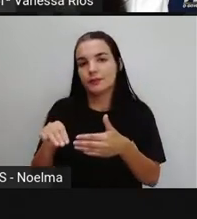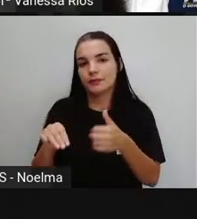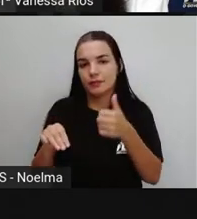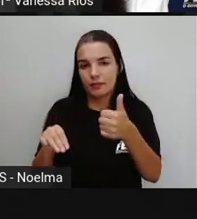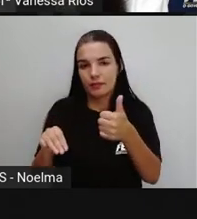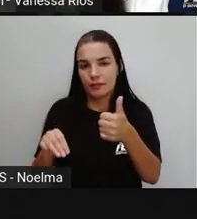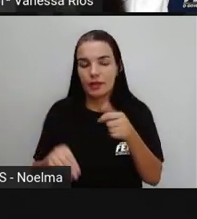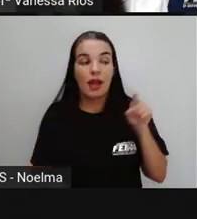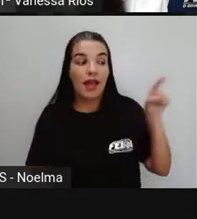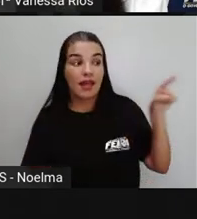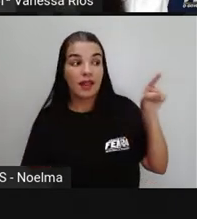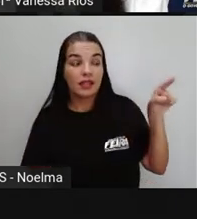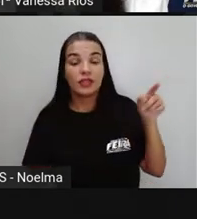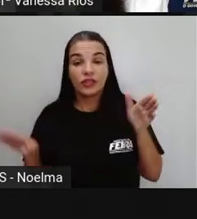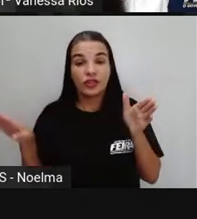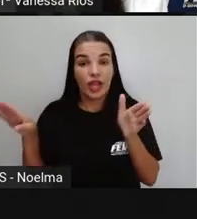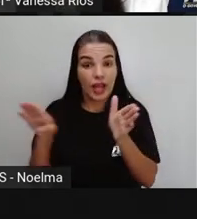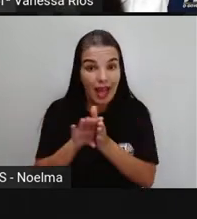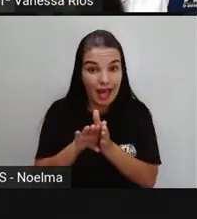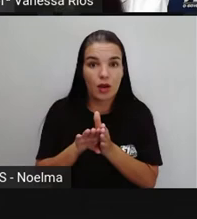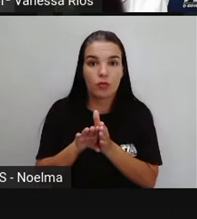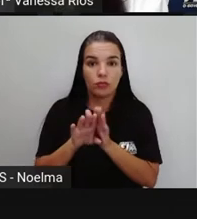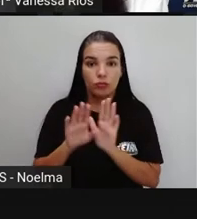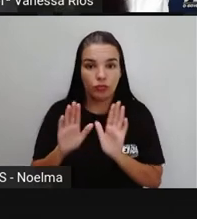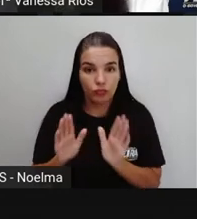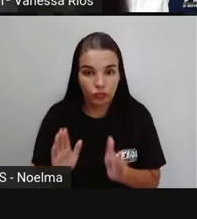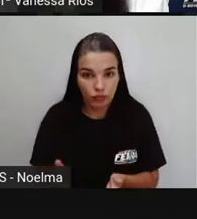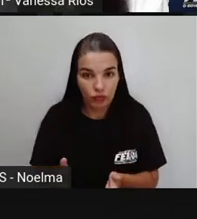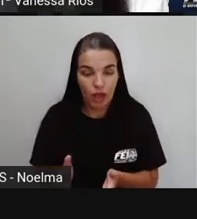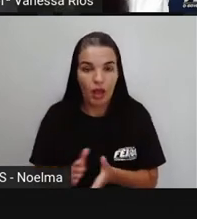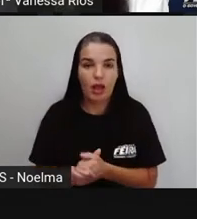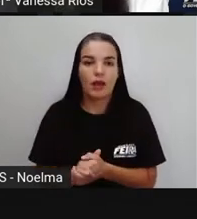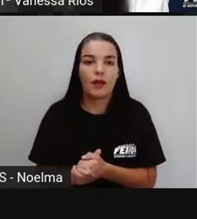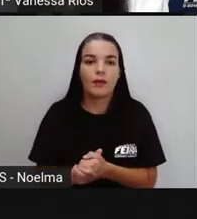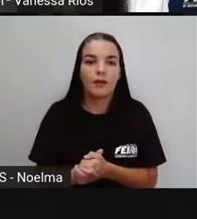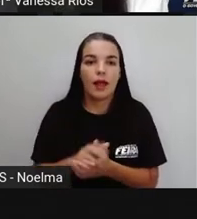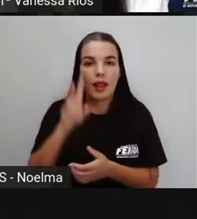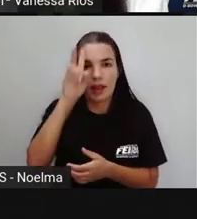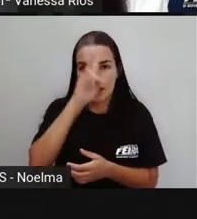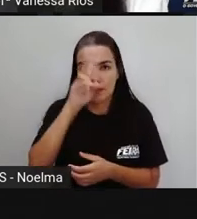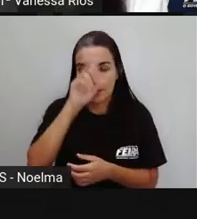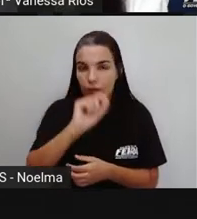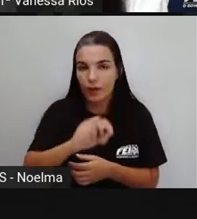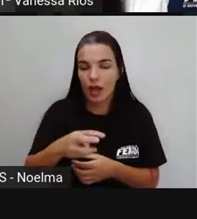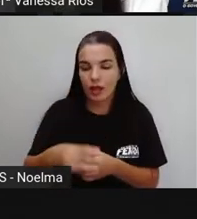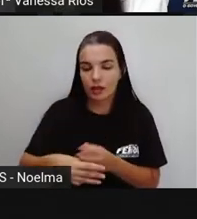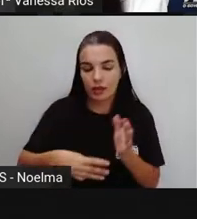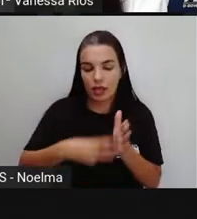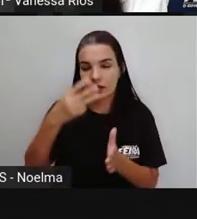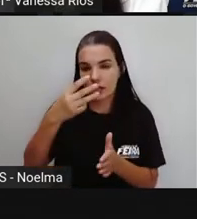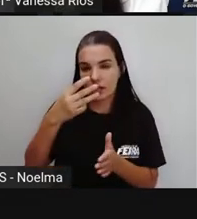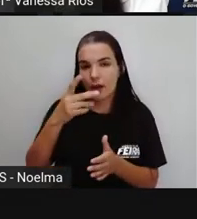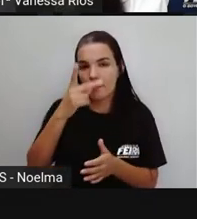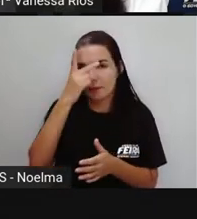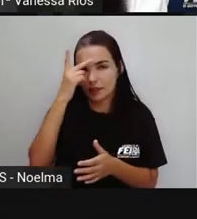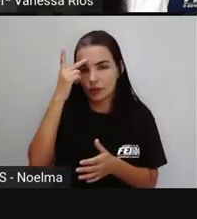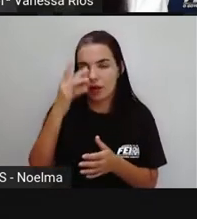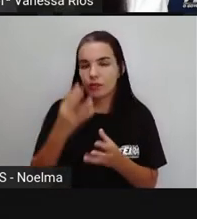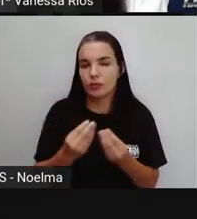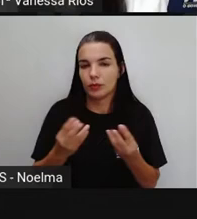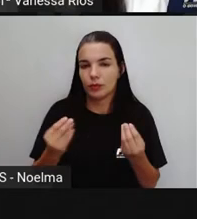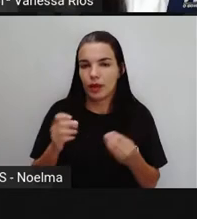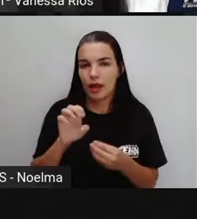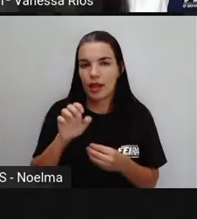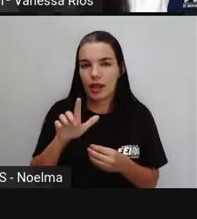ficou aí, ó. Eles chegaram. Lembrando aí que eles é terceira pessoa, né? Do plural. Eles